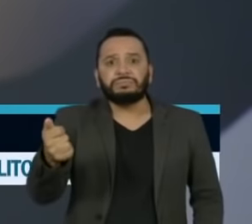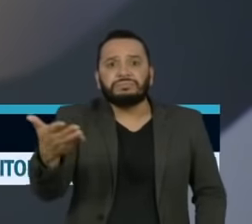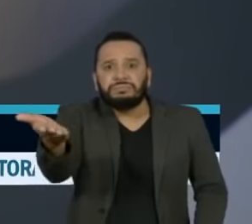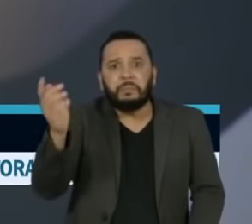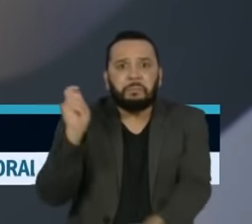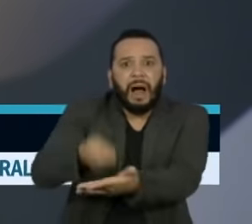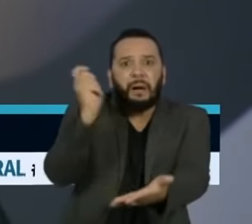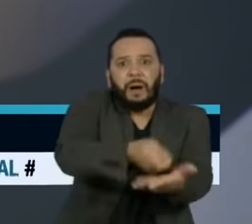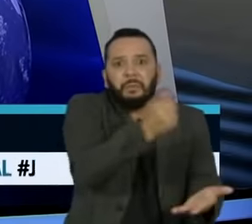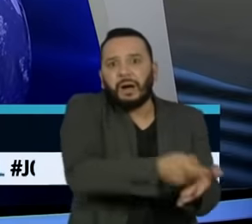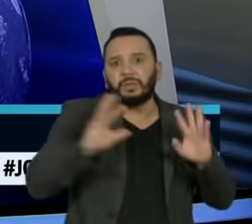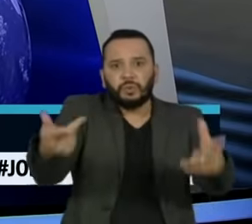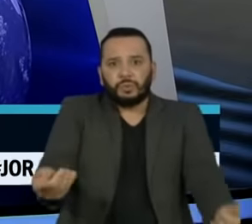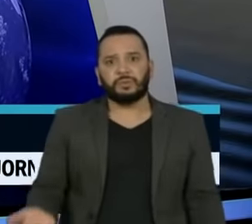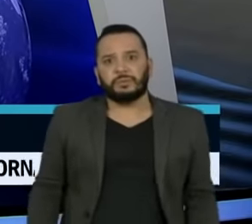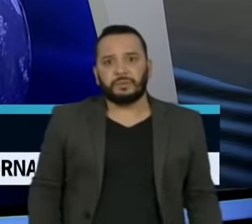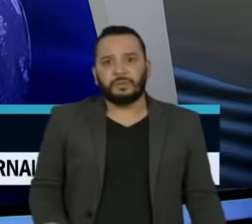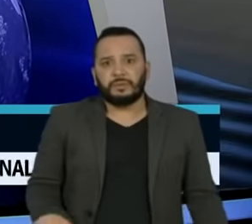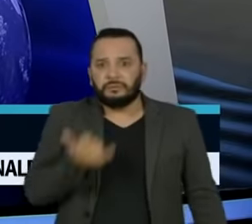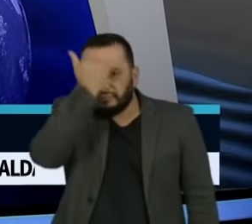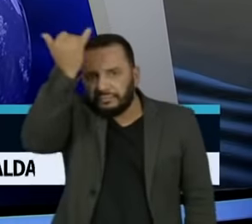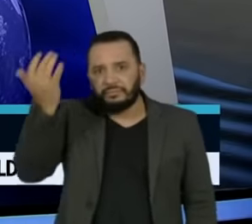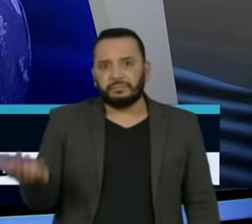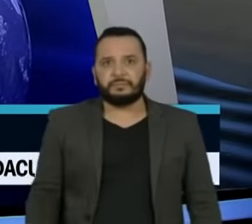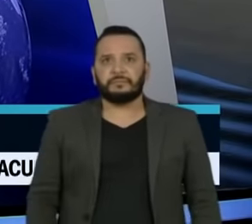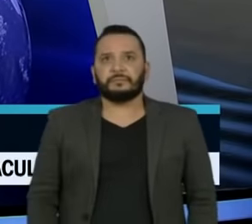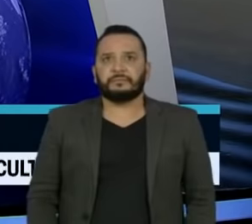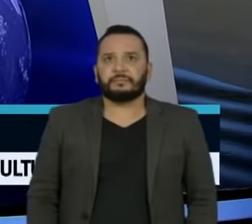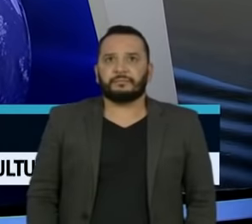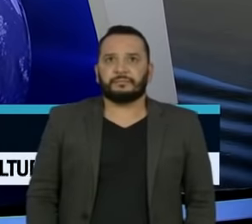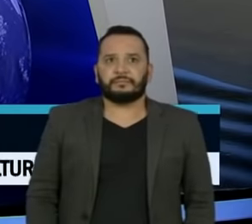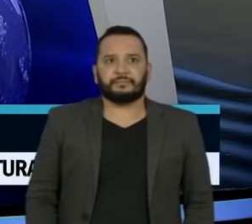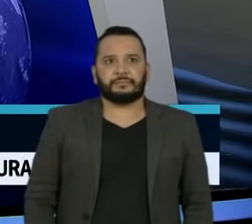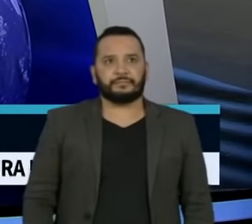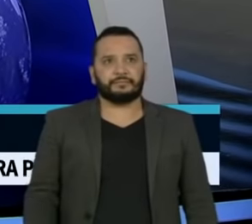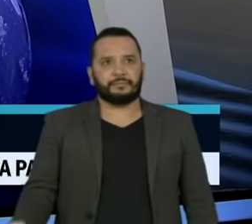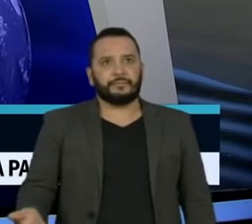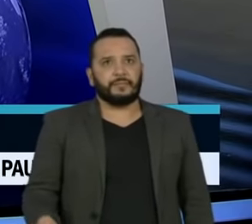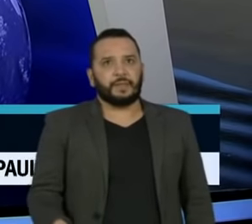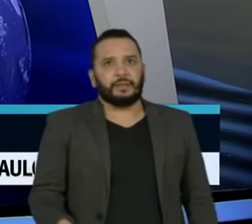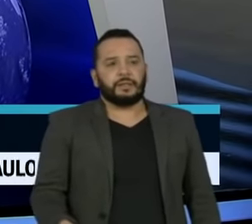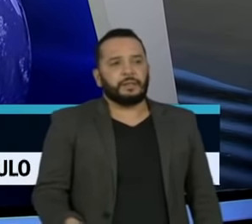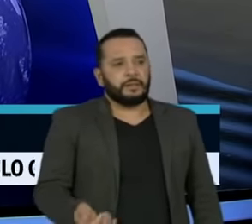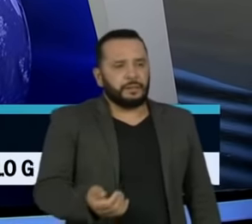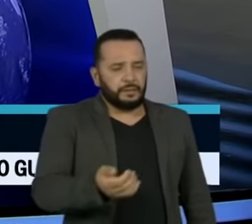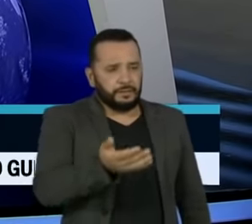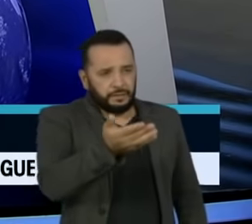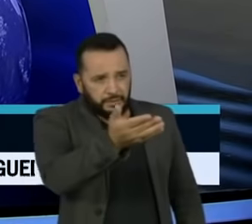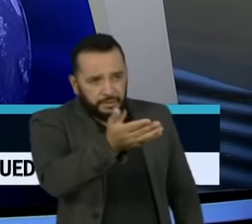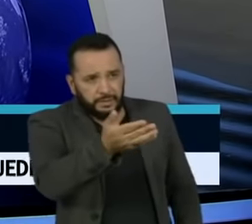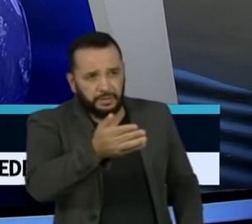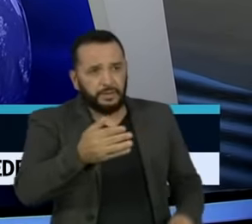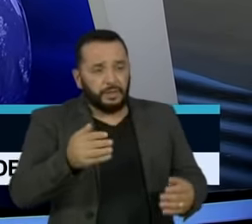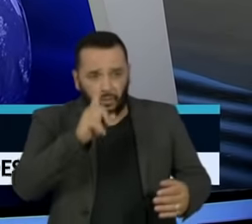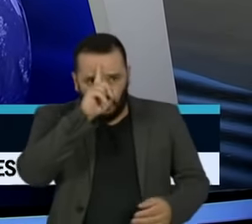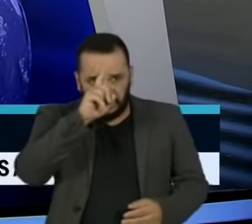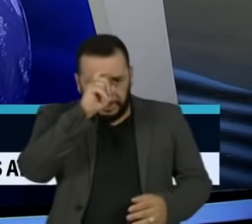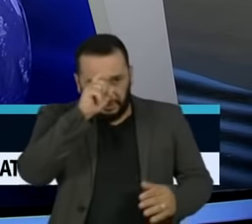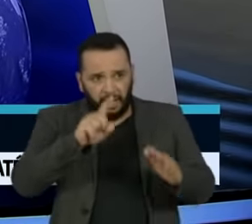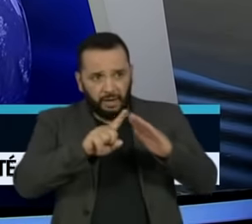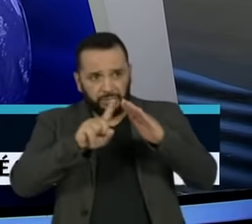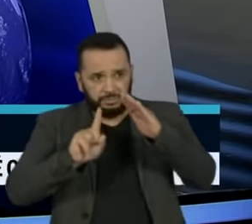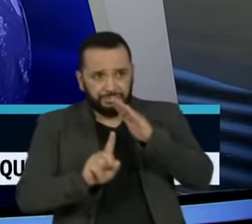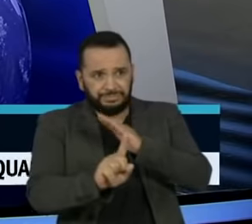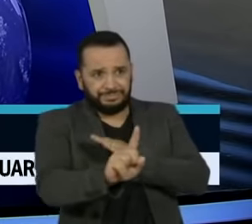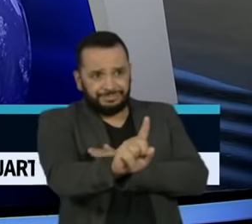confusa, para ser gentil. E, professor, essa alta hospitalar pode impactar de alguma forma